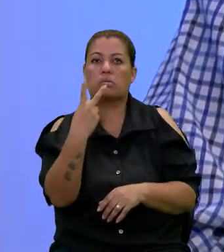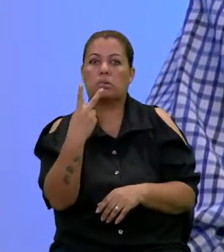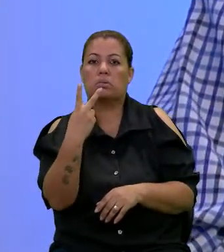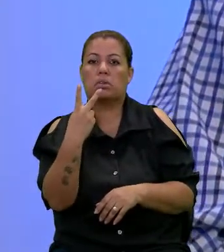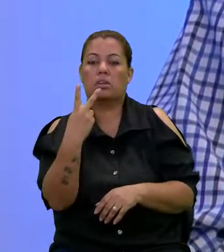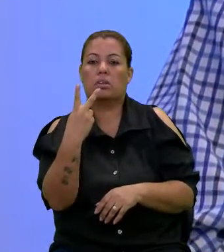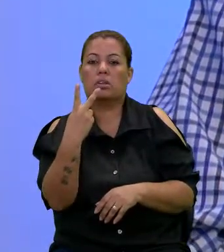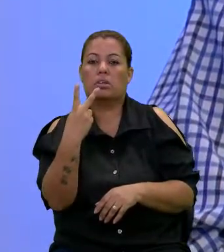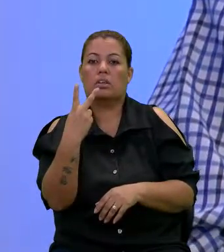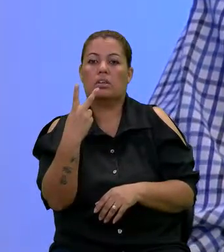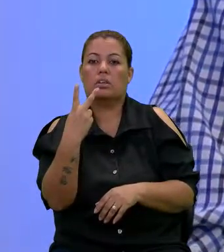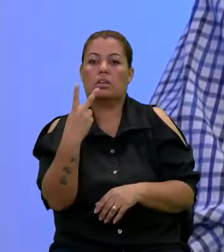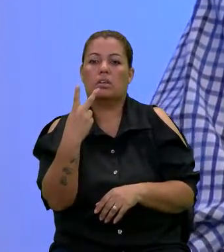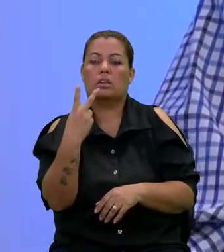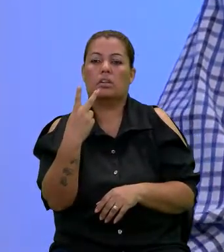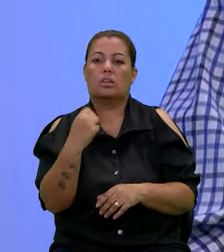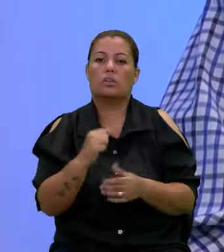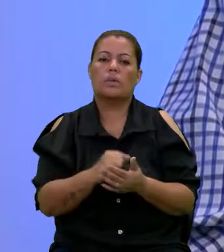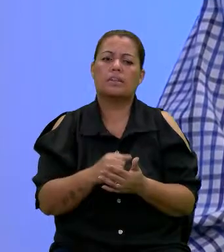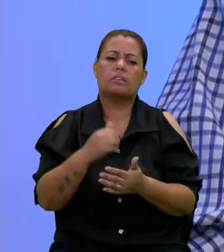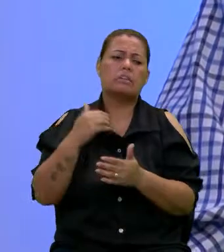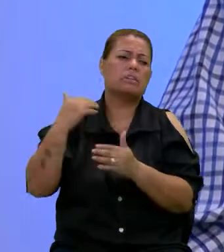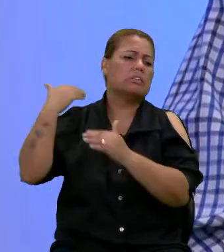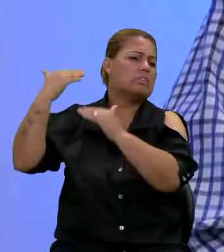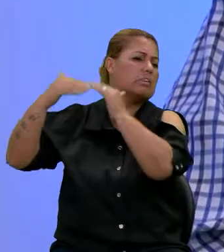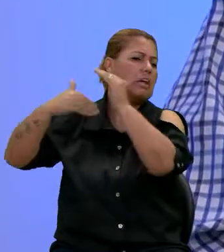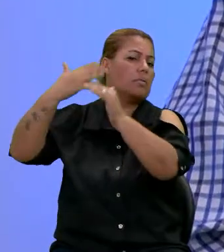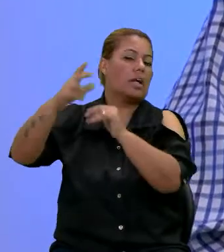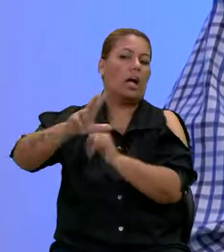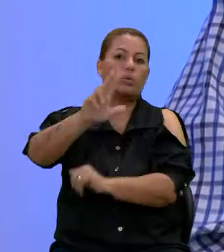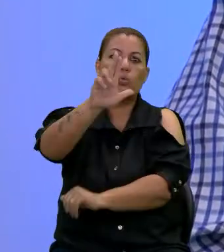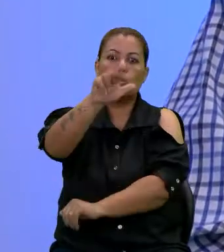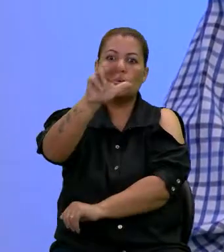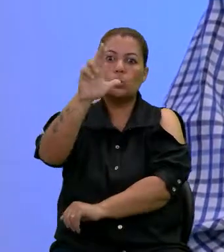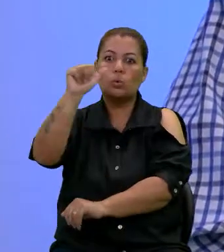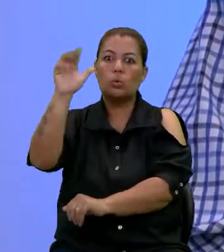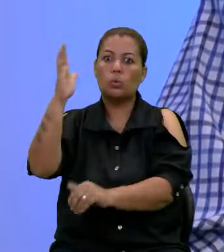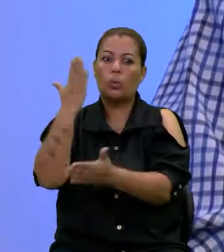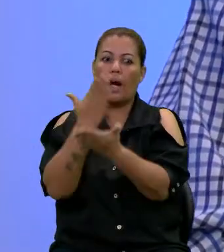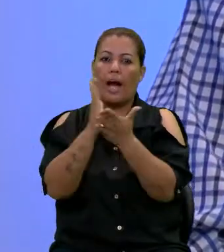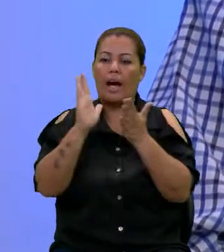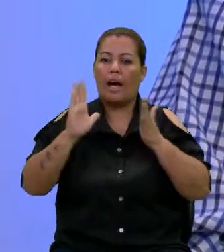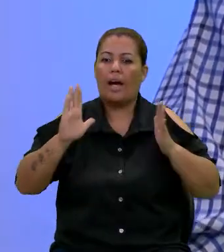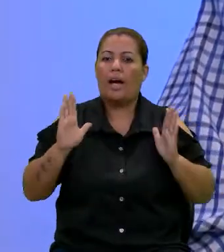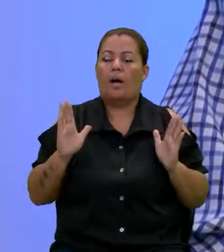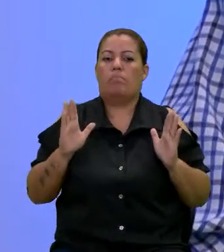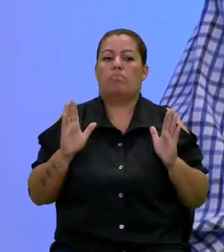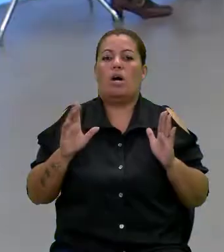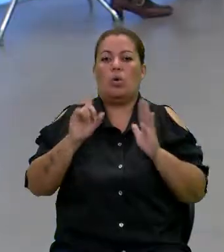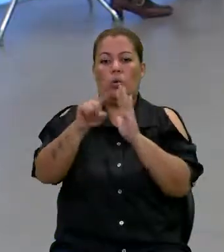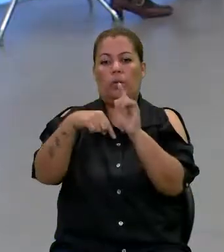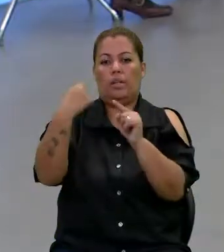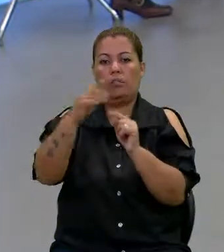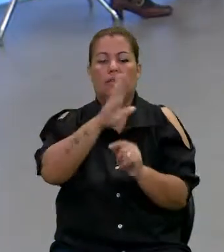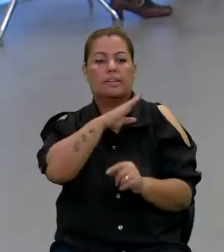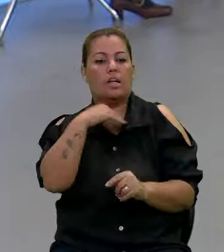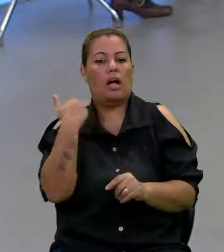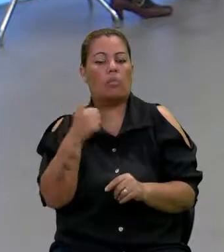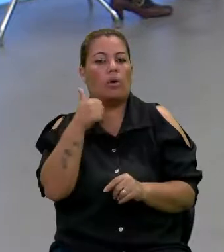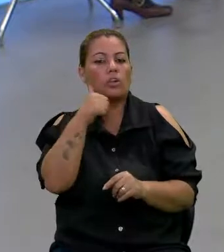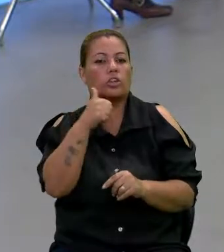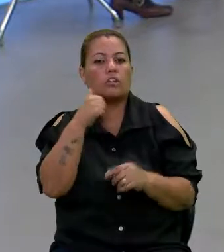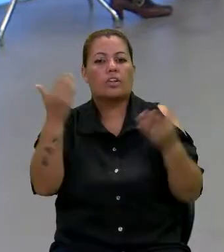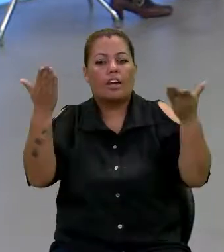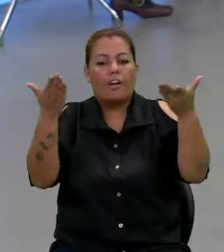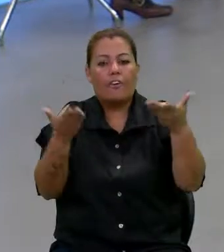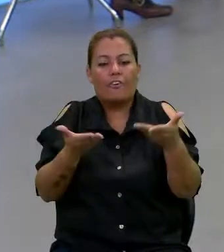e ela, de lá para cá, nunca parou. Nunca parou após a morte da menina. E